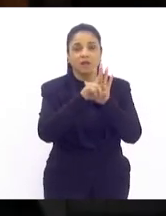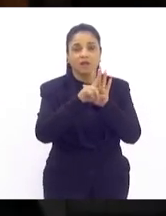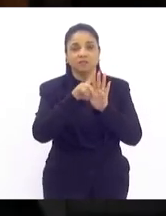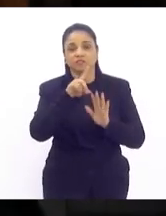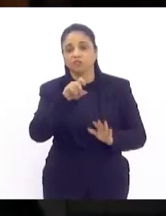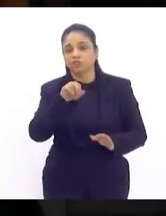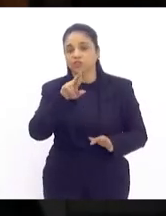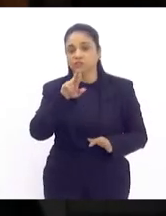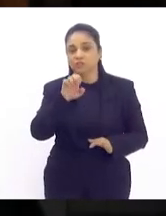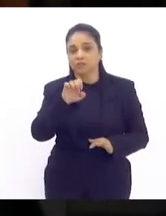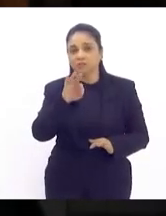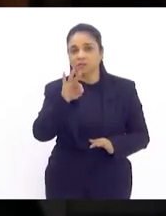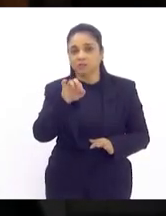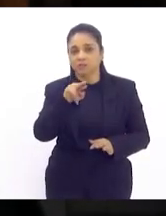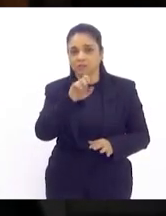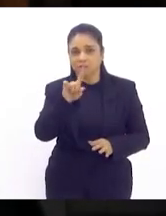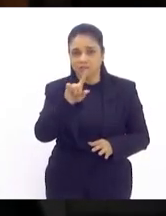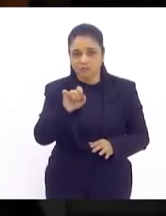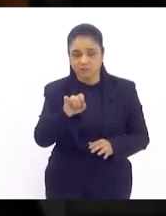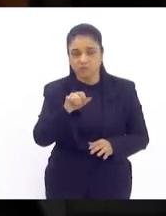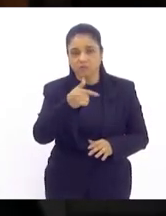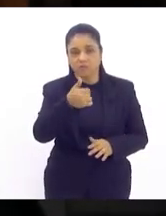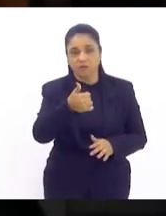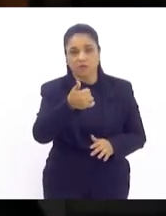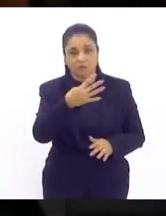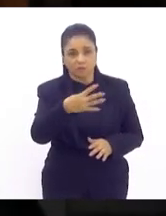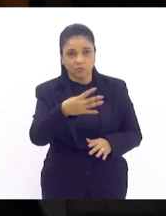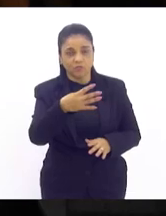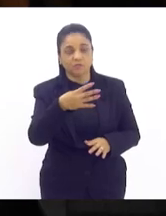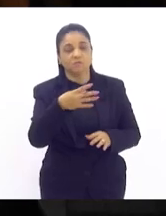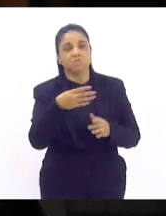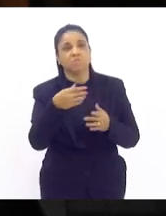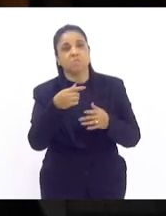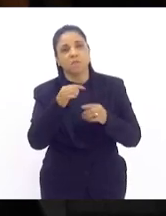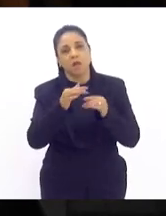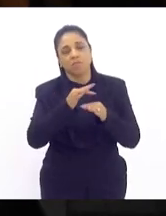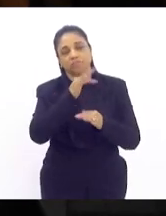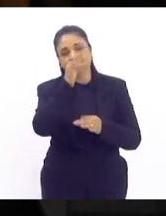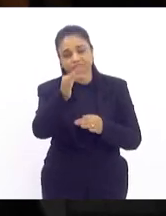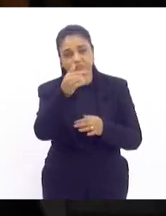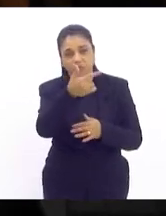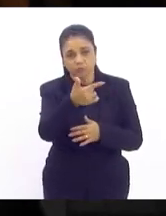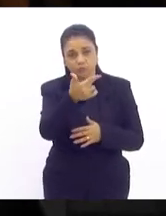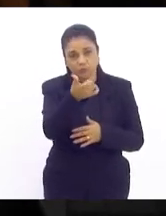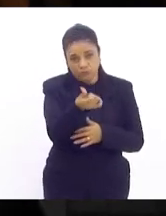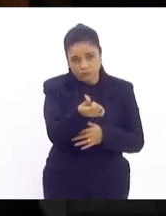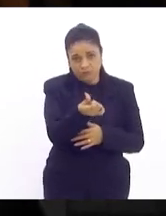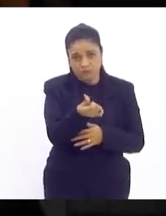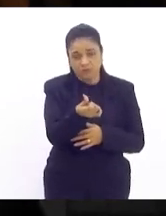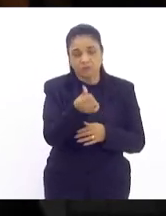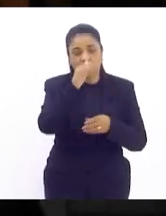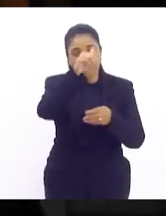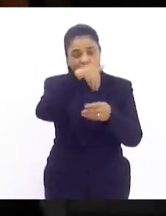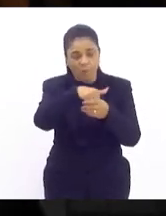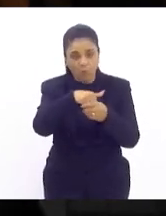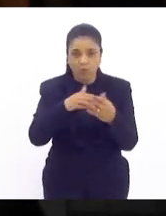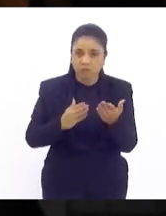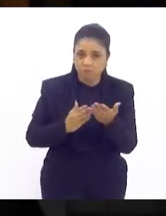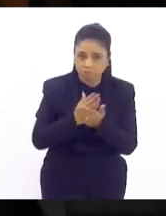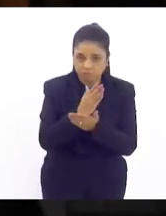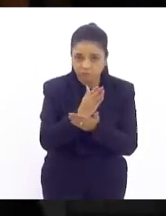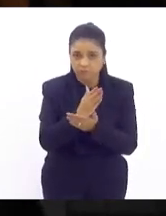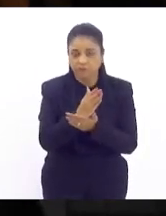14 e as projeções para 15 e 16 e depois foi votado e aprovado